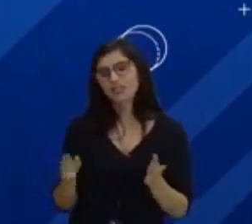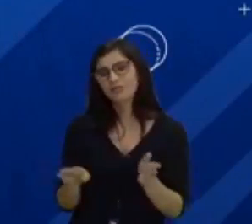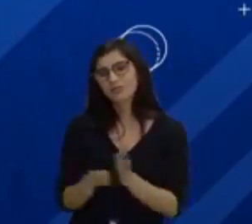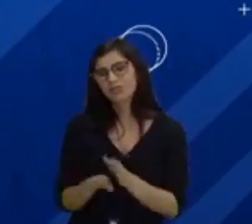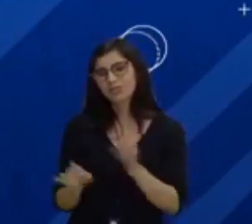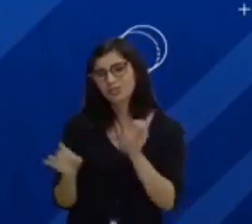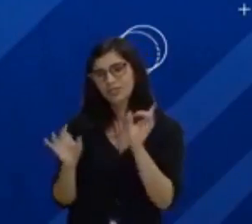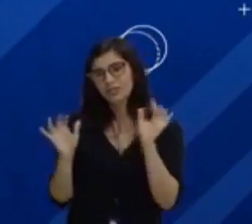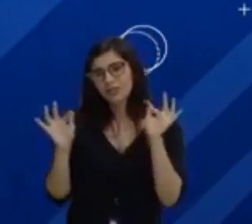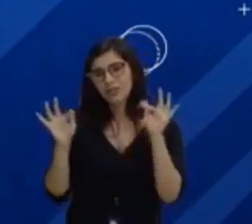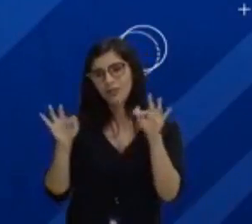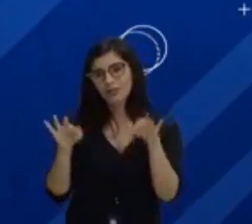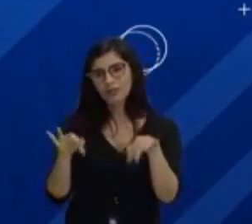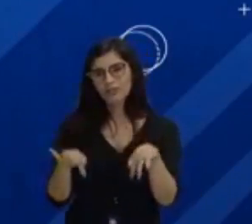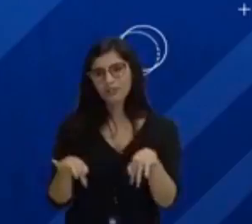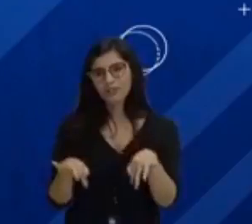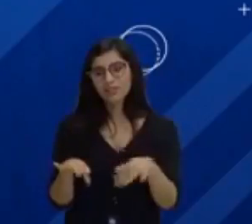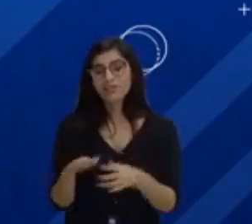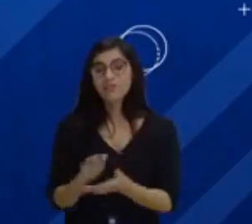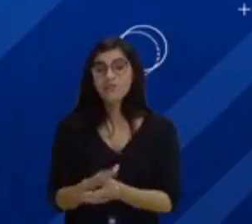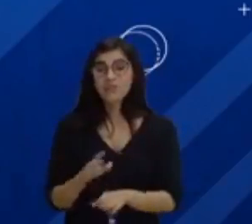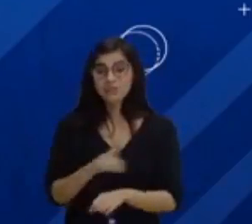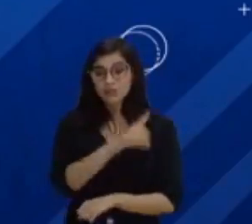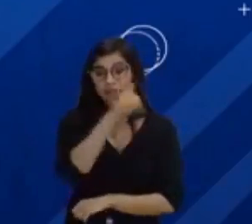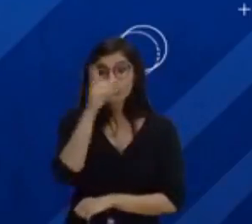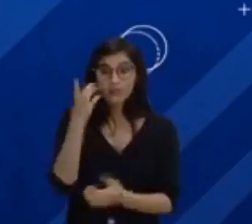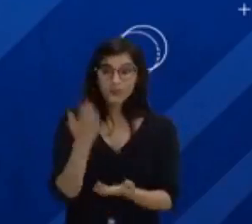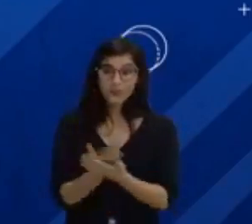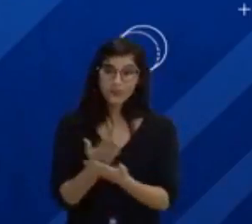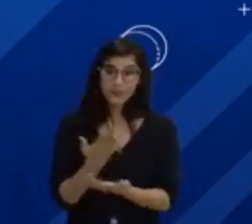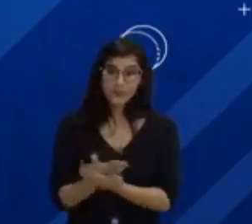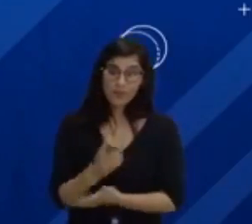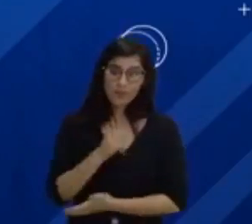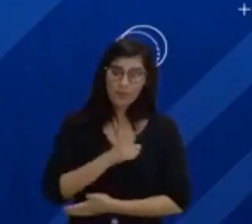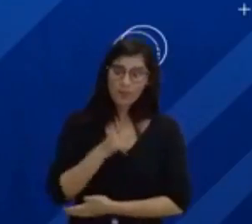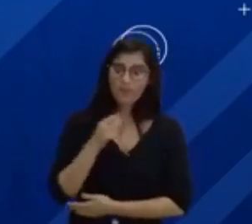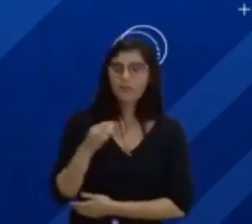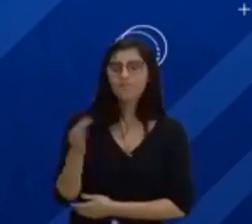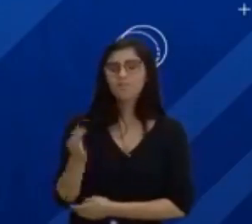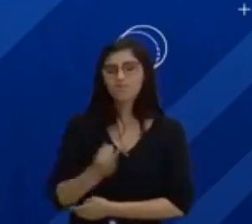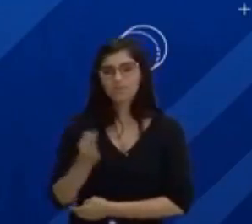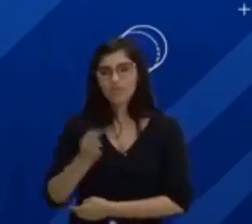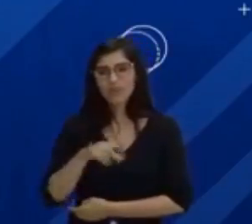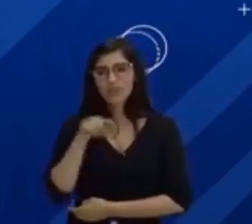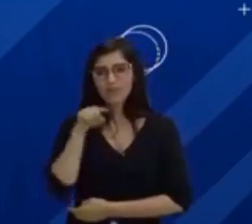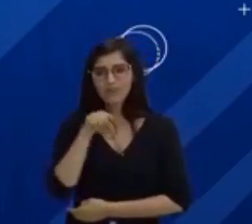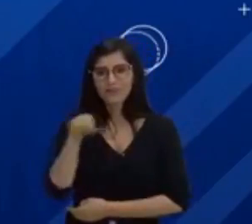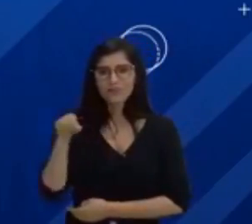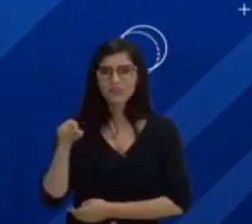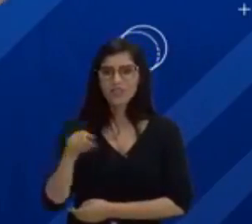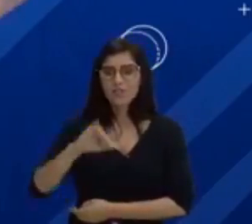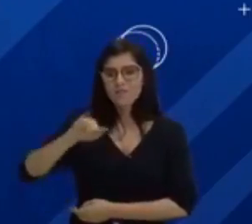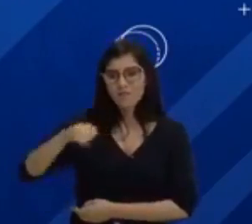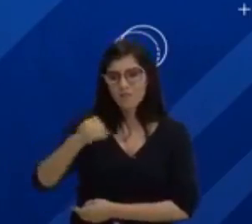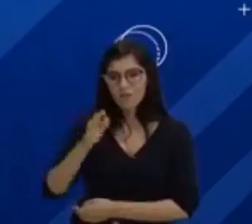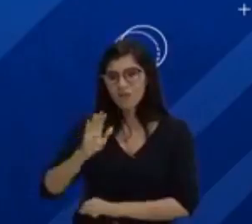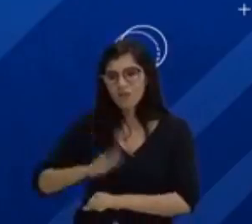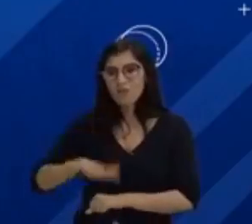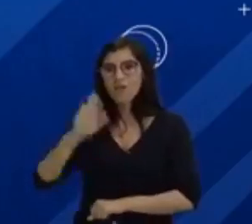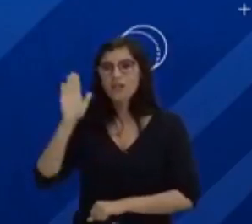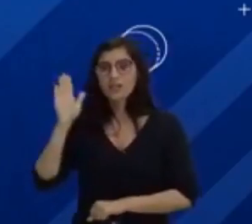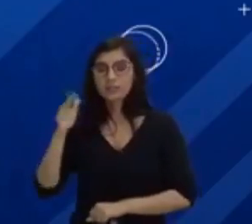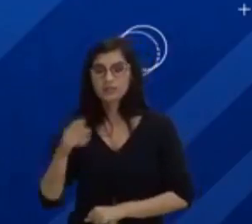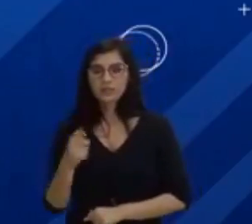ao término de mais um dia de aula. E eu tenho certeza que você aproveitou ao máximo. Mesmo não tendo a interatividade,